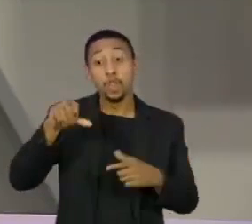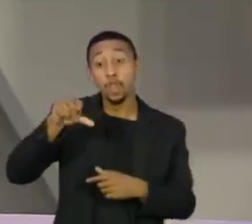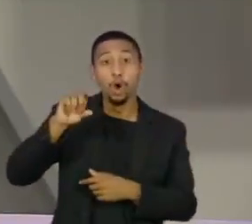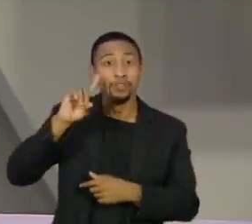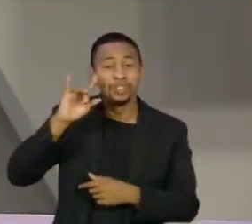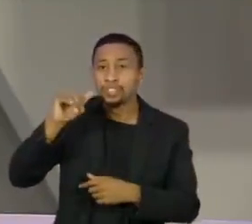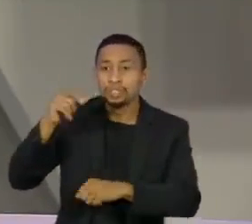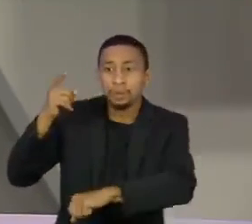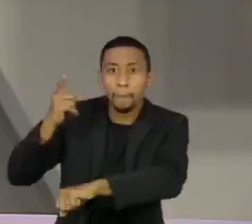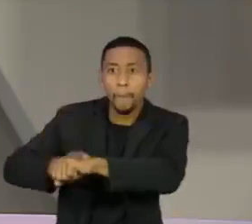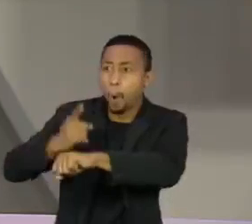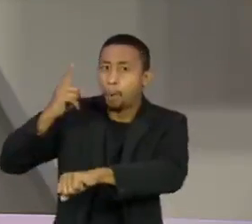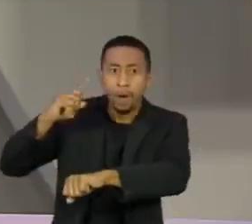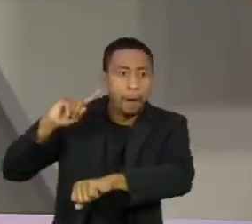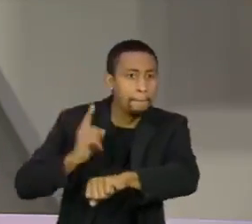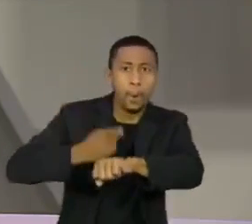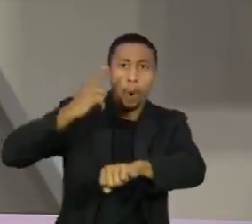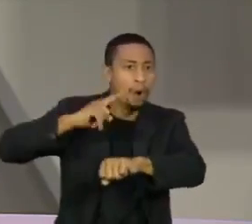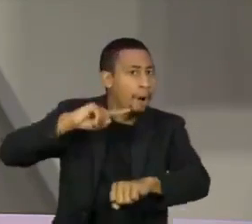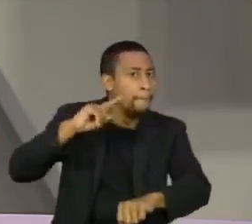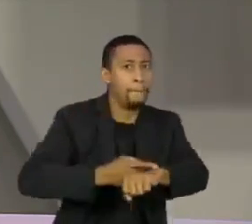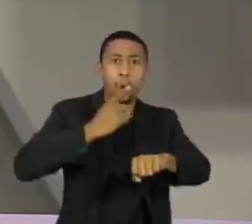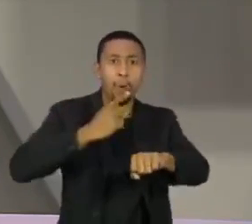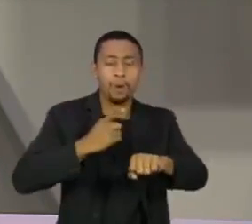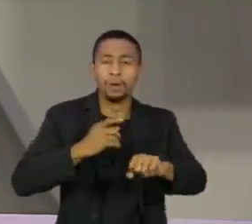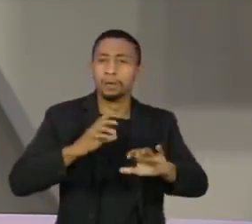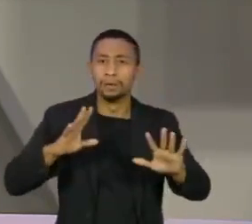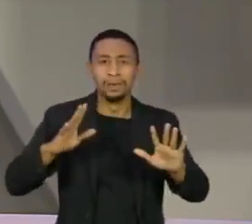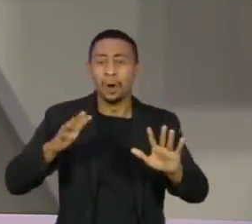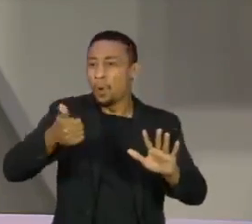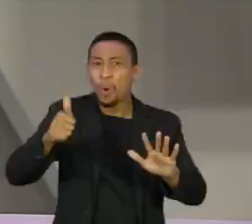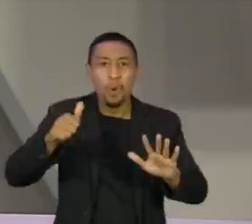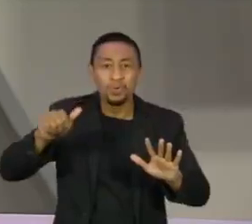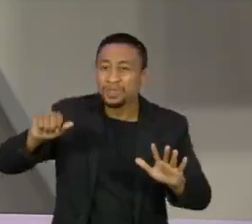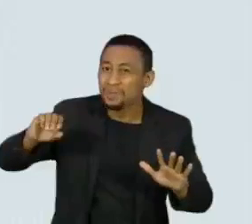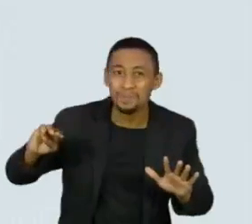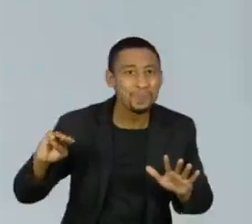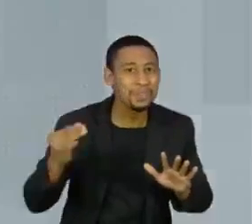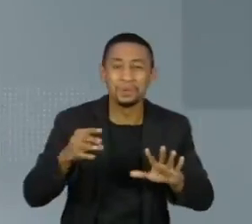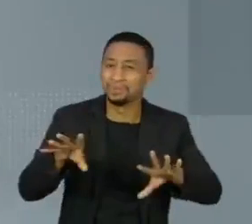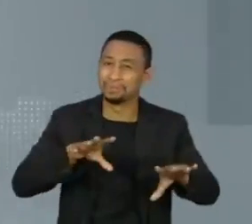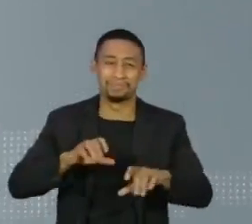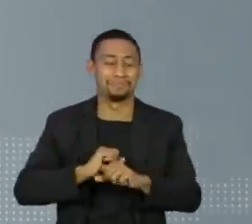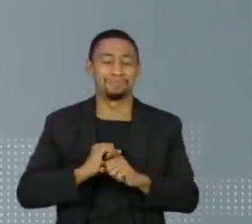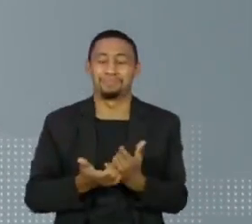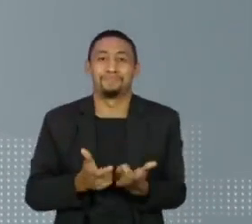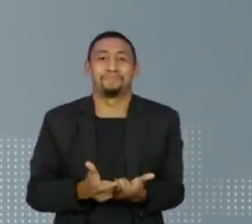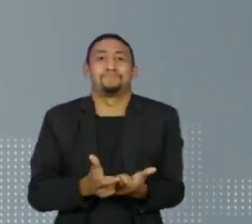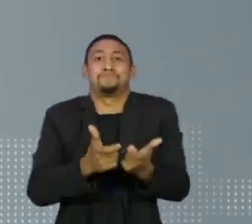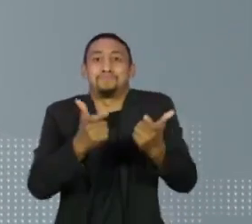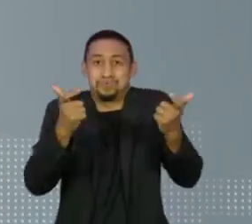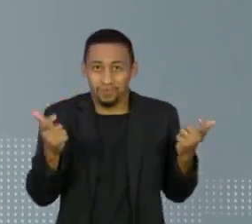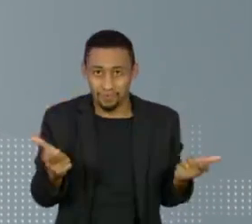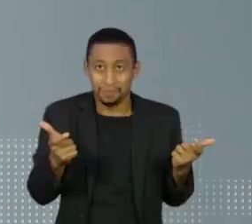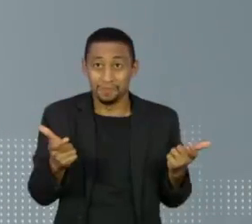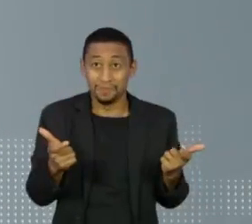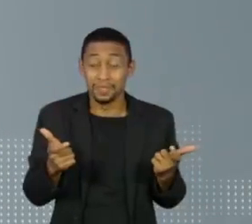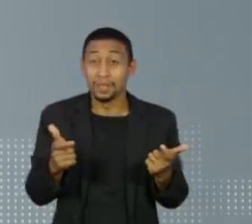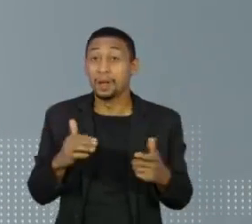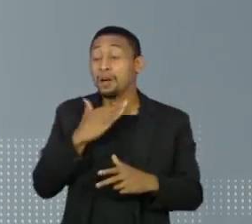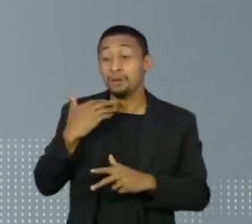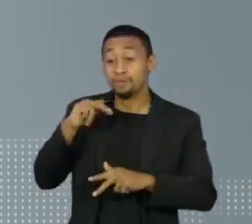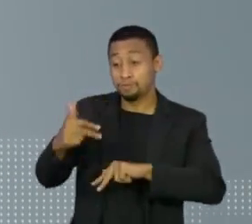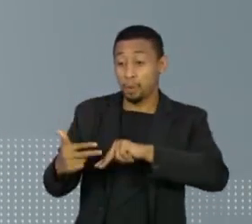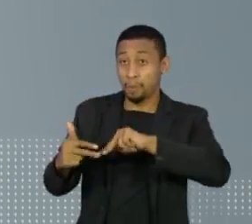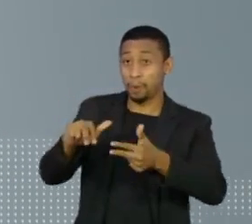recordes sucessivos. Já são mais de 11 milhões de infectados. A média de vítimas